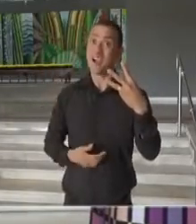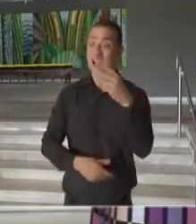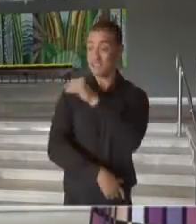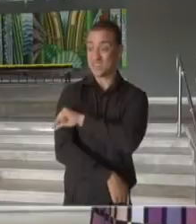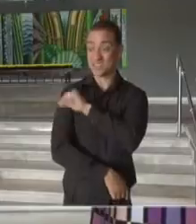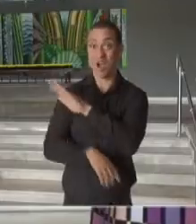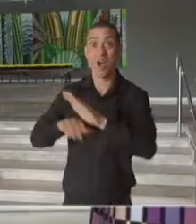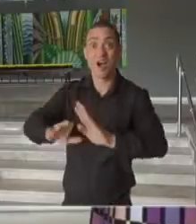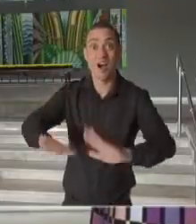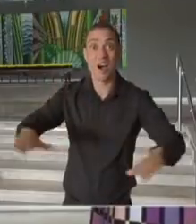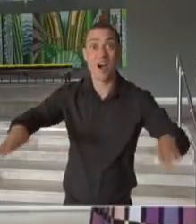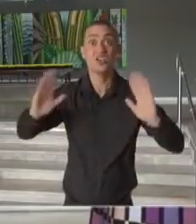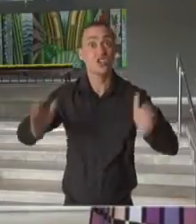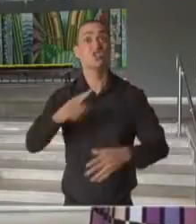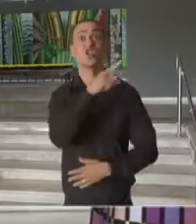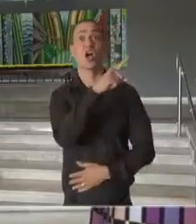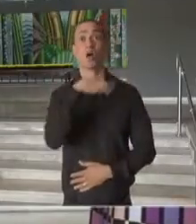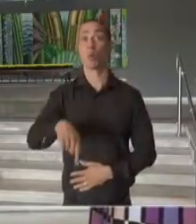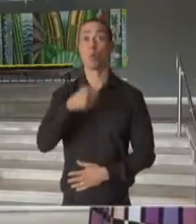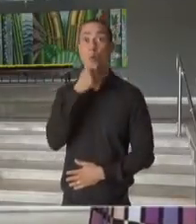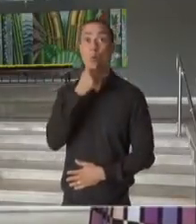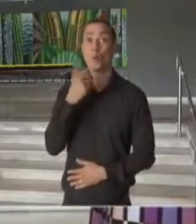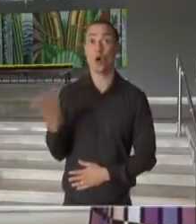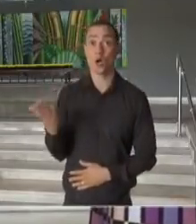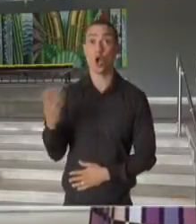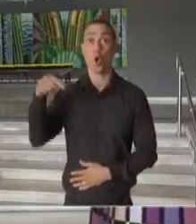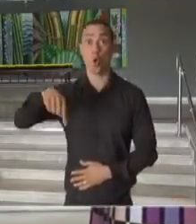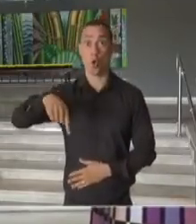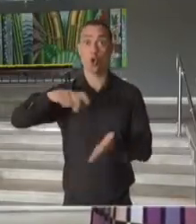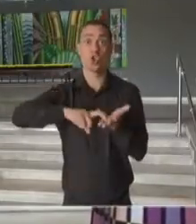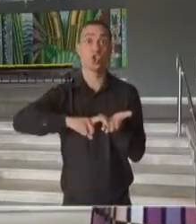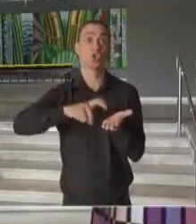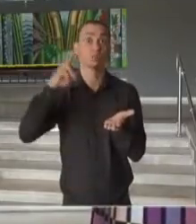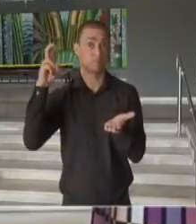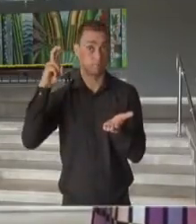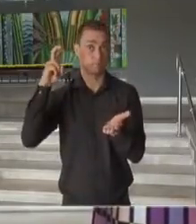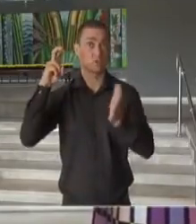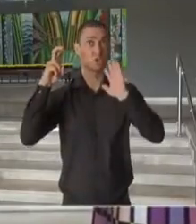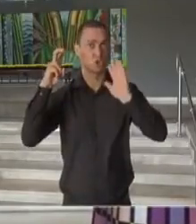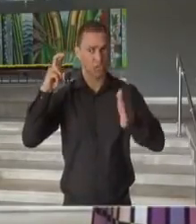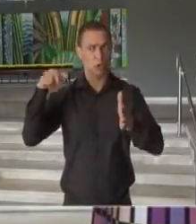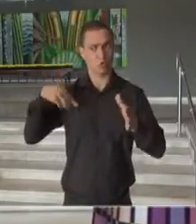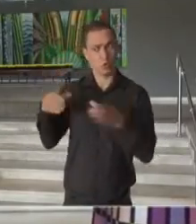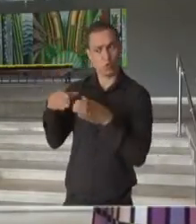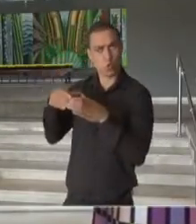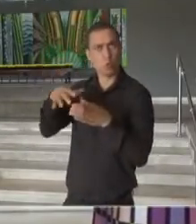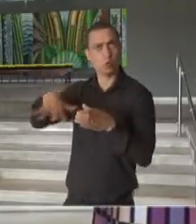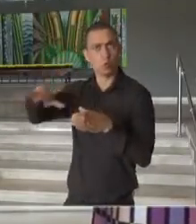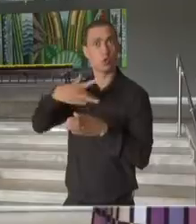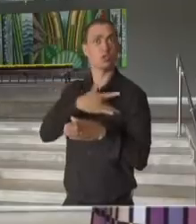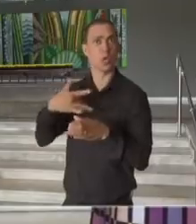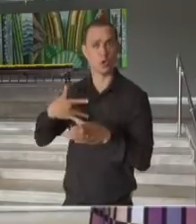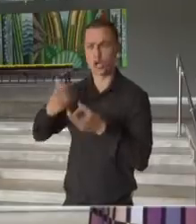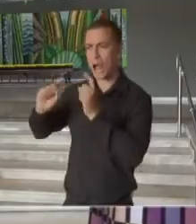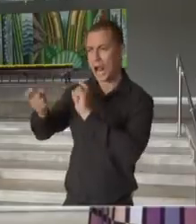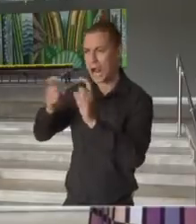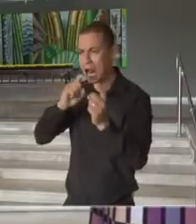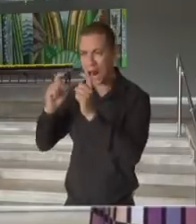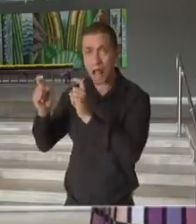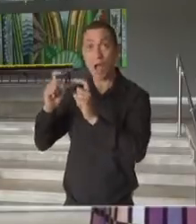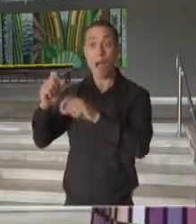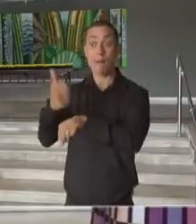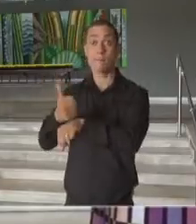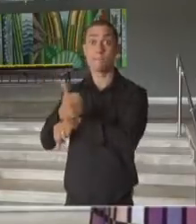crianças. Na manhã de hoje, membros da nossa equipe de saúde participaram de reunião técnica